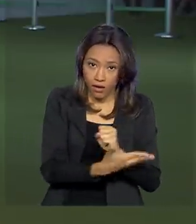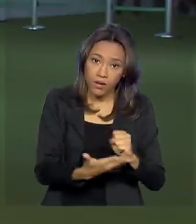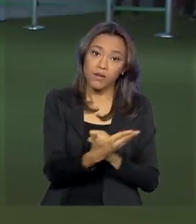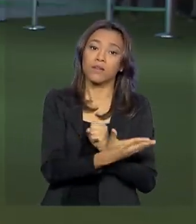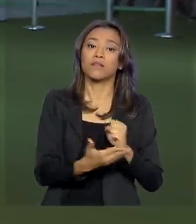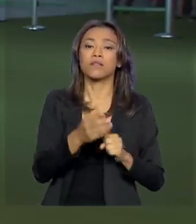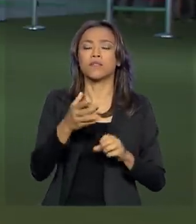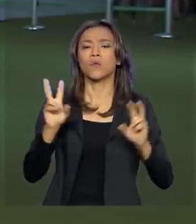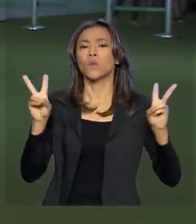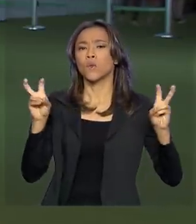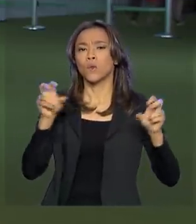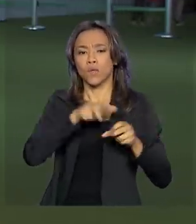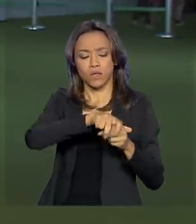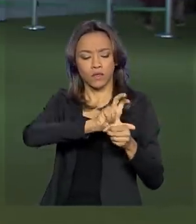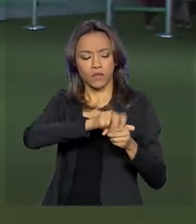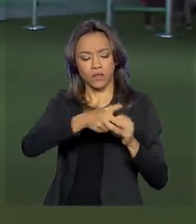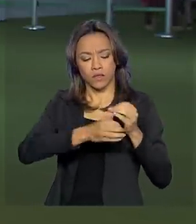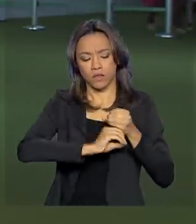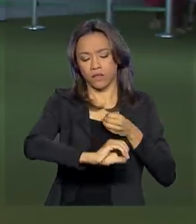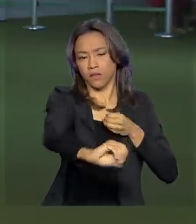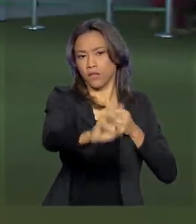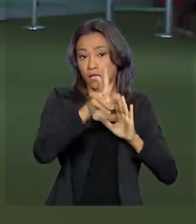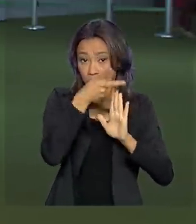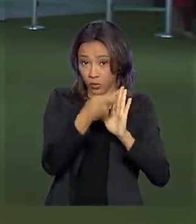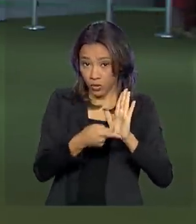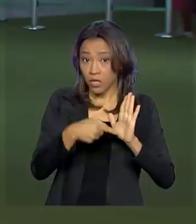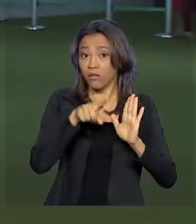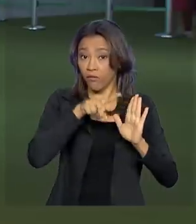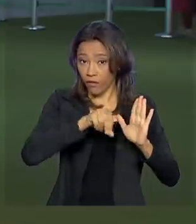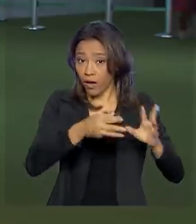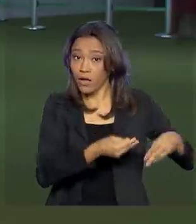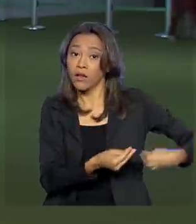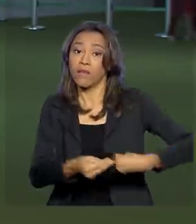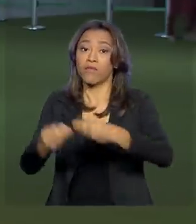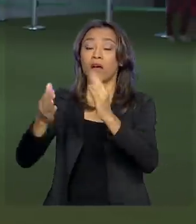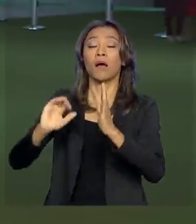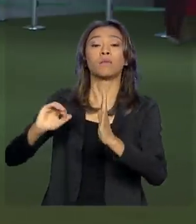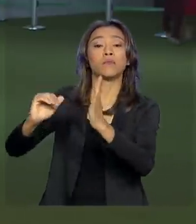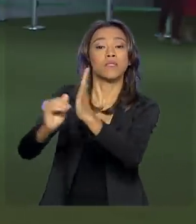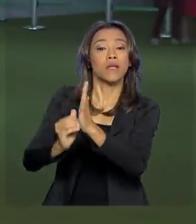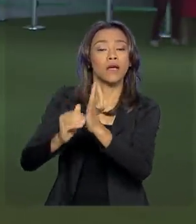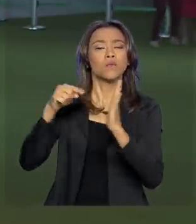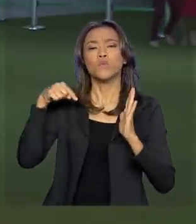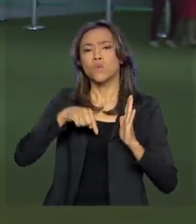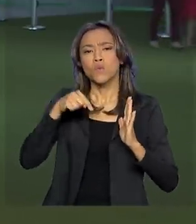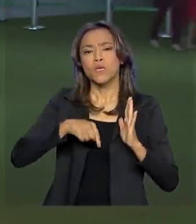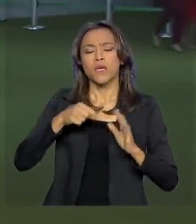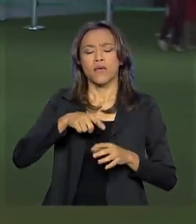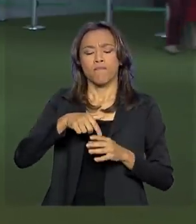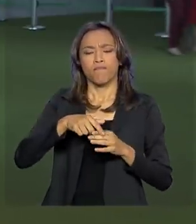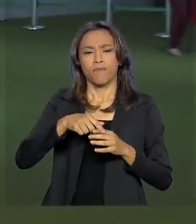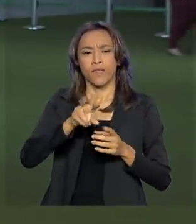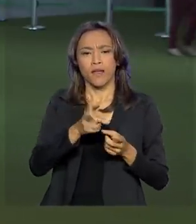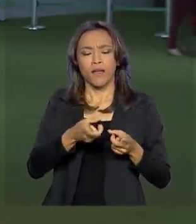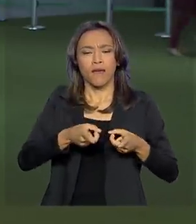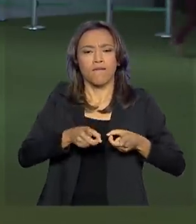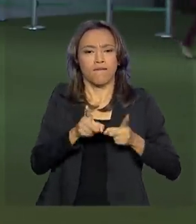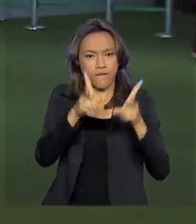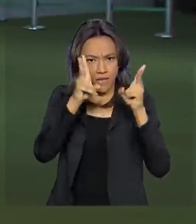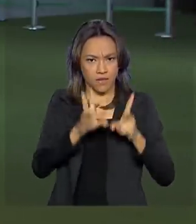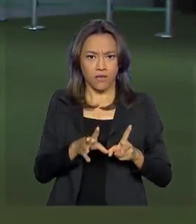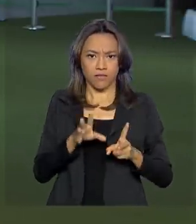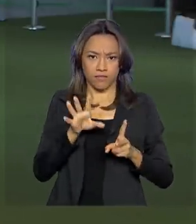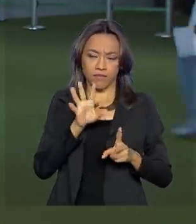do saneamento básico. Esse projeto ainda vai para o Senado e ele facilita ali a privatização de estatais do setor e